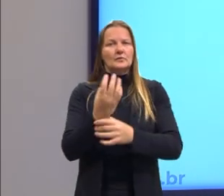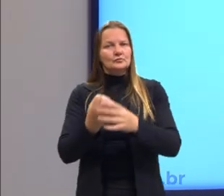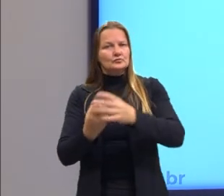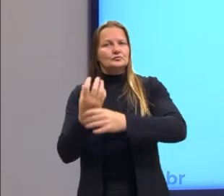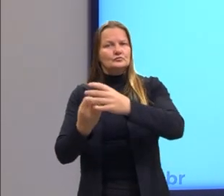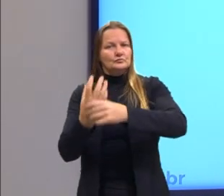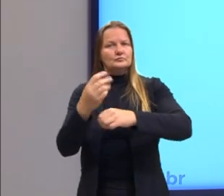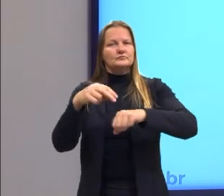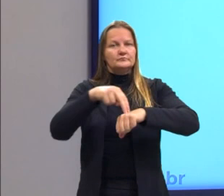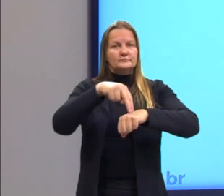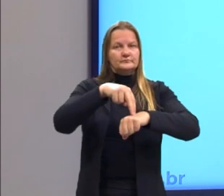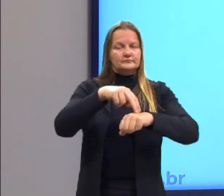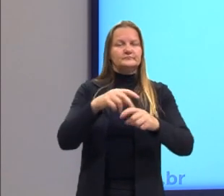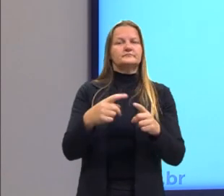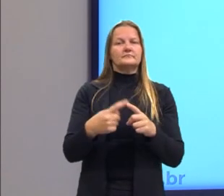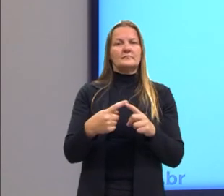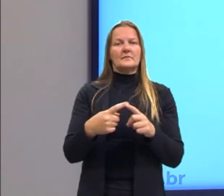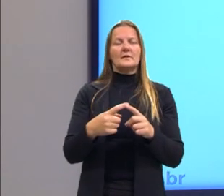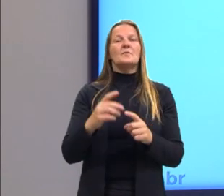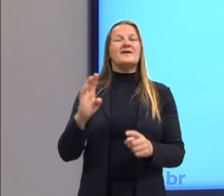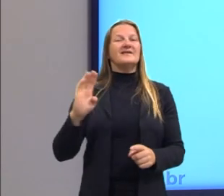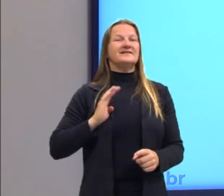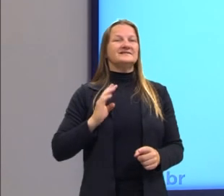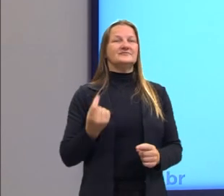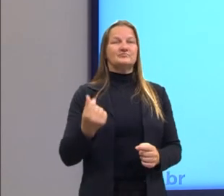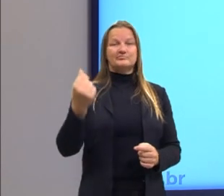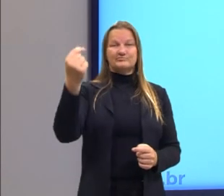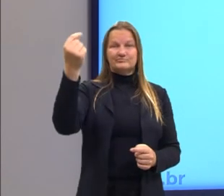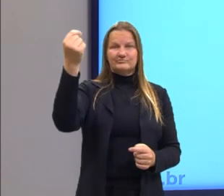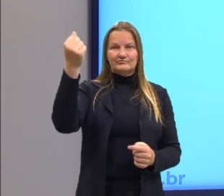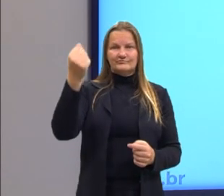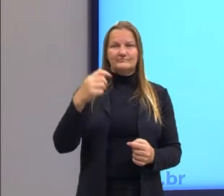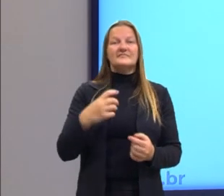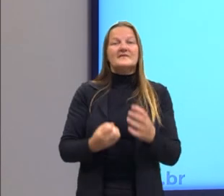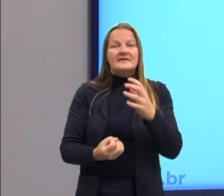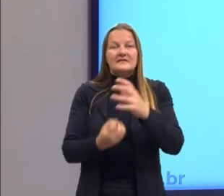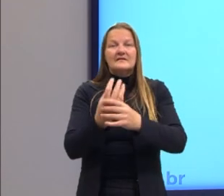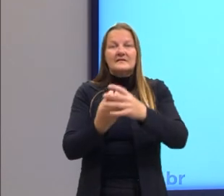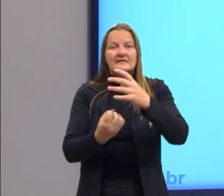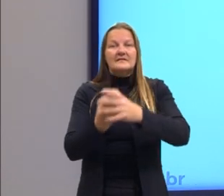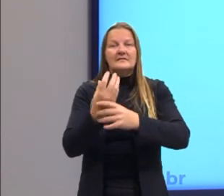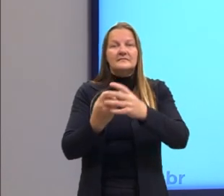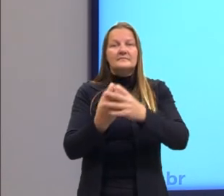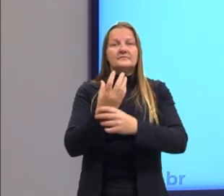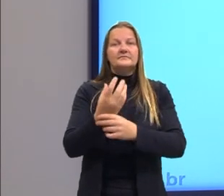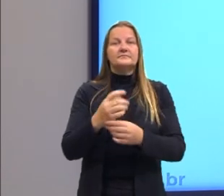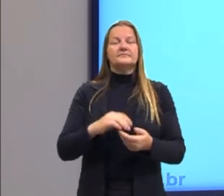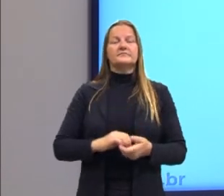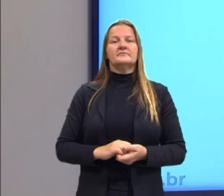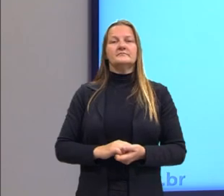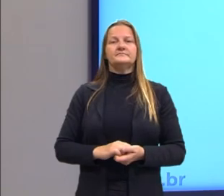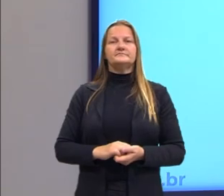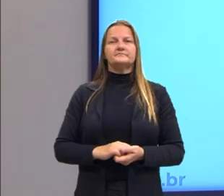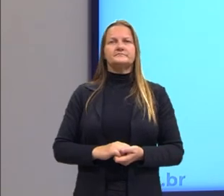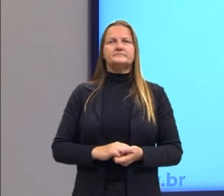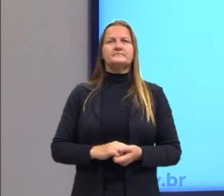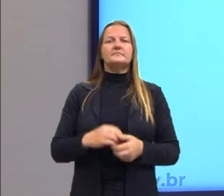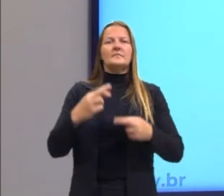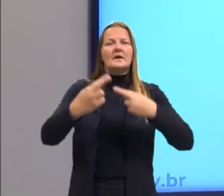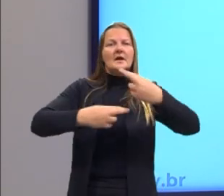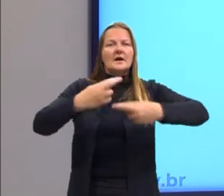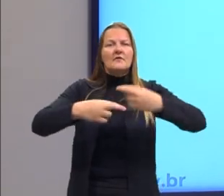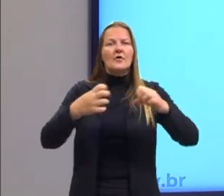nacionais é um produto muito ligado à burguesia, que os burgueses queriam eliminar as tarifas alfandegárias. A reforma